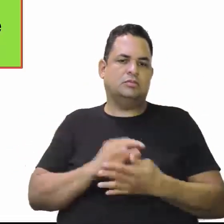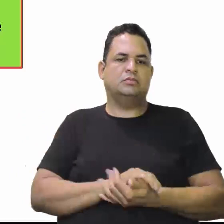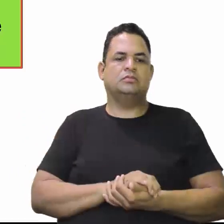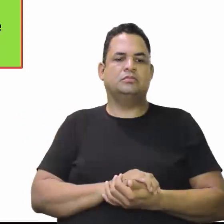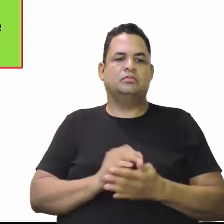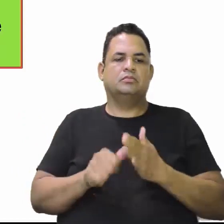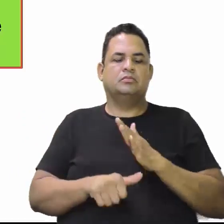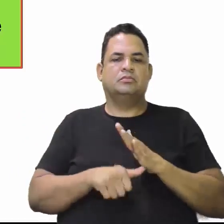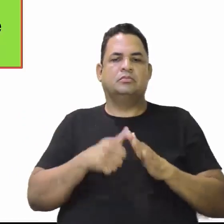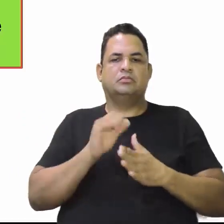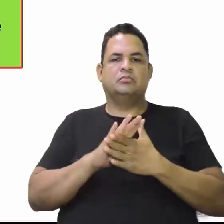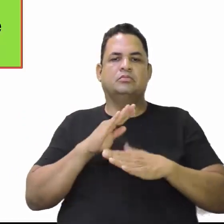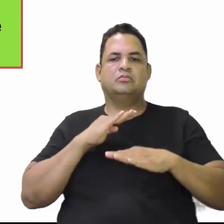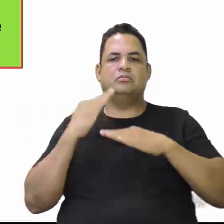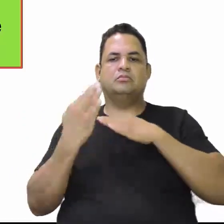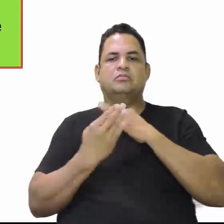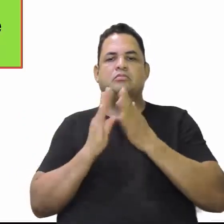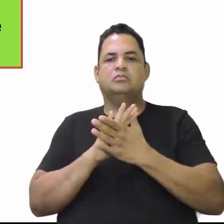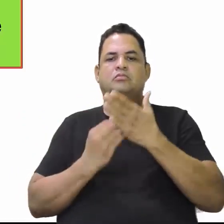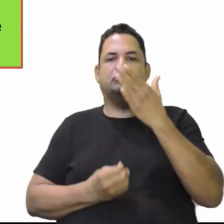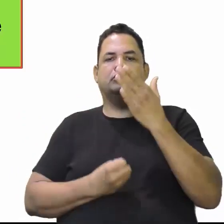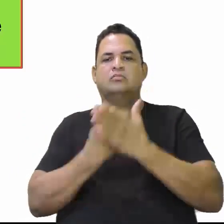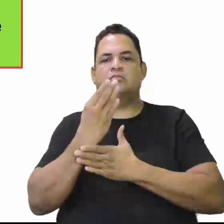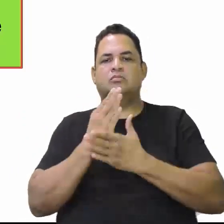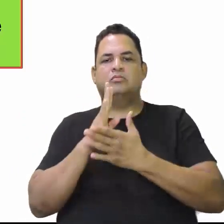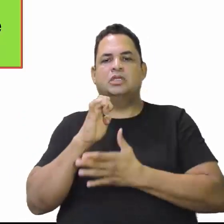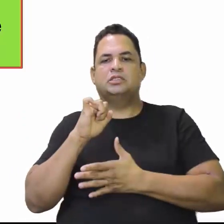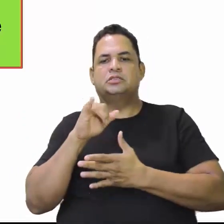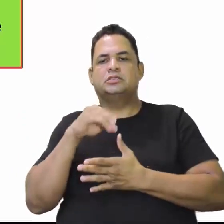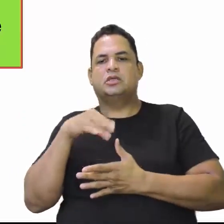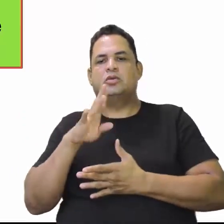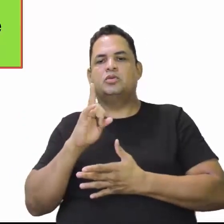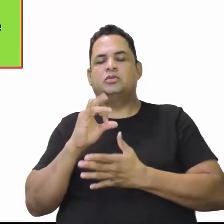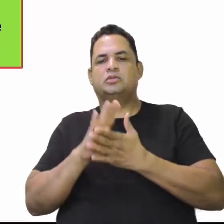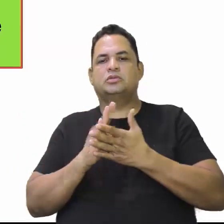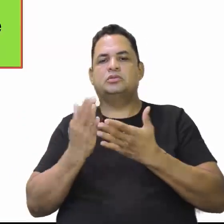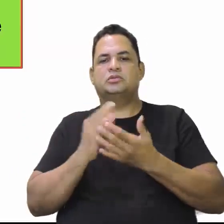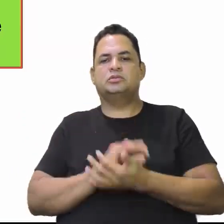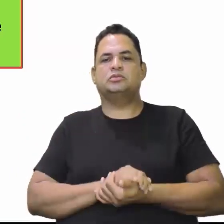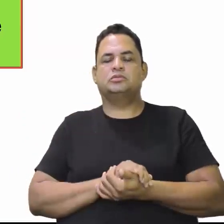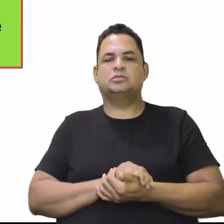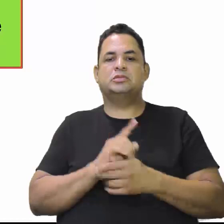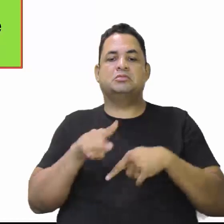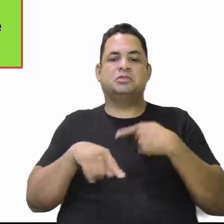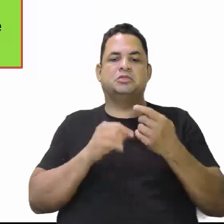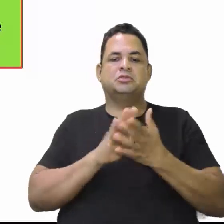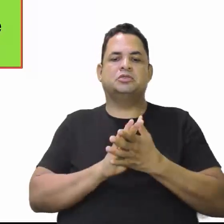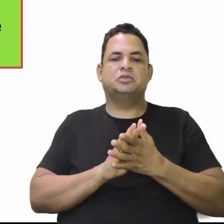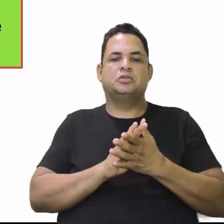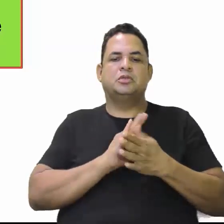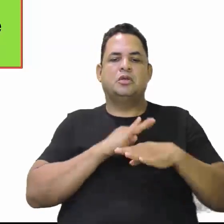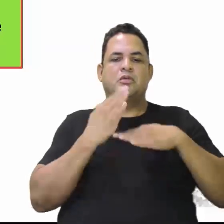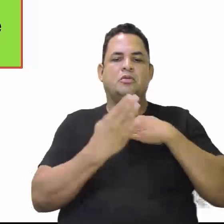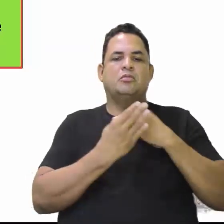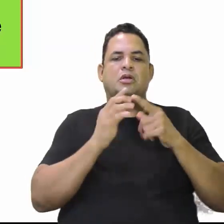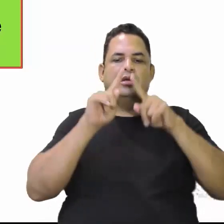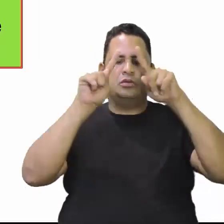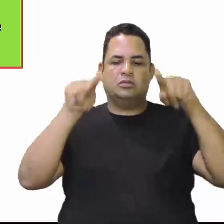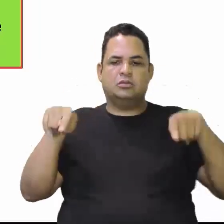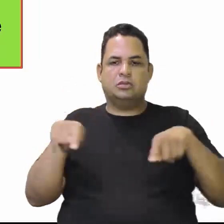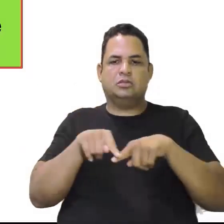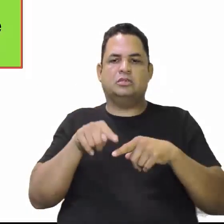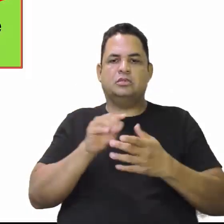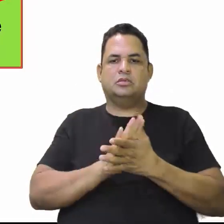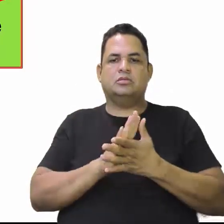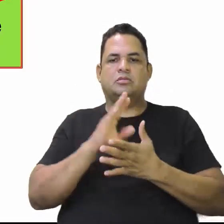Os primeiros bairros que vão surgir aí vai ser a Baixa da União, que vai ser chamado de Triângulo, o Mocambo, que era a